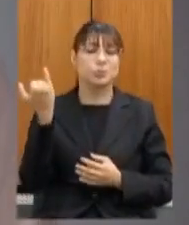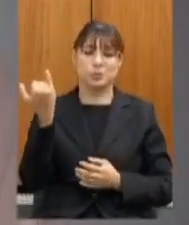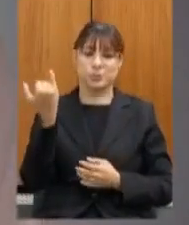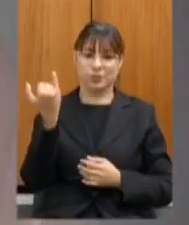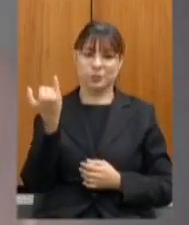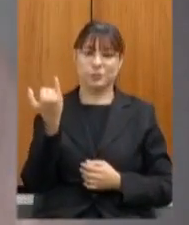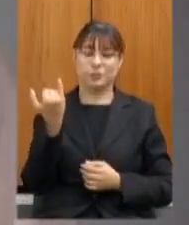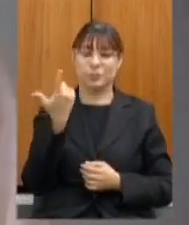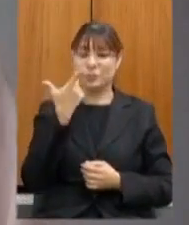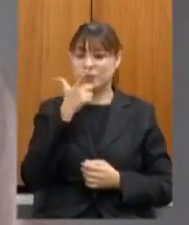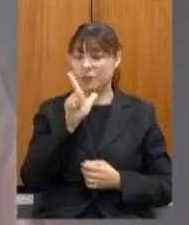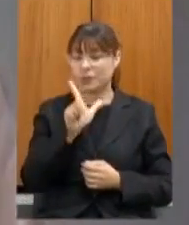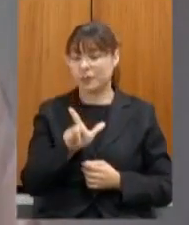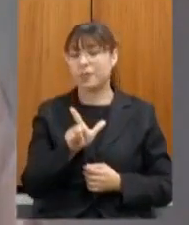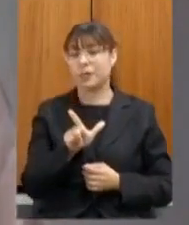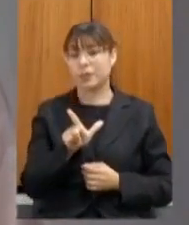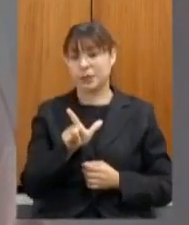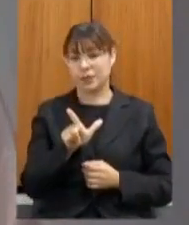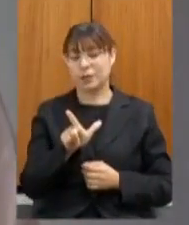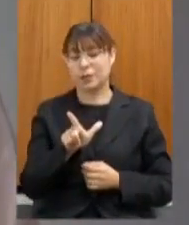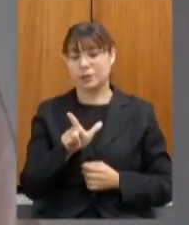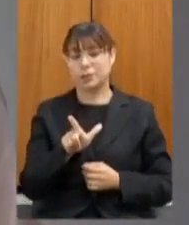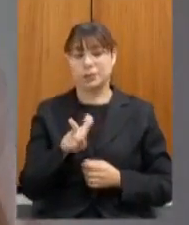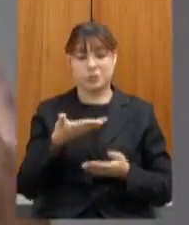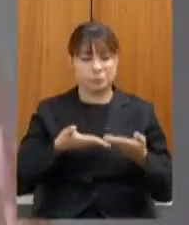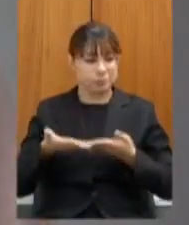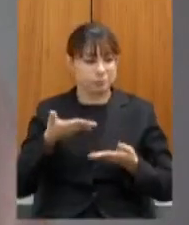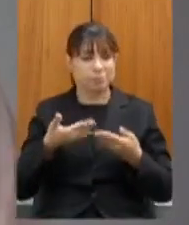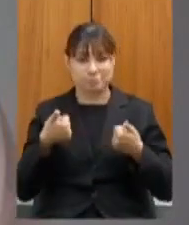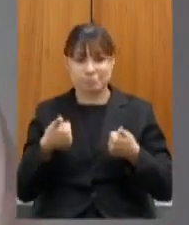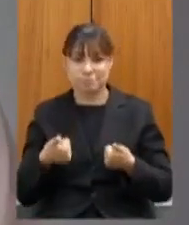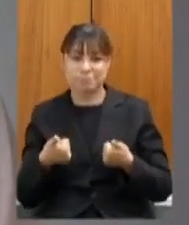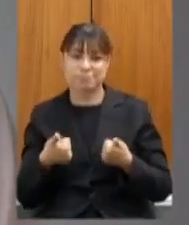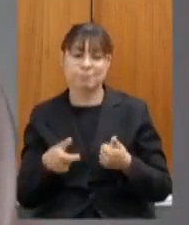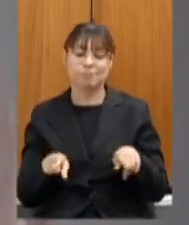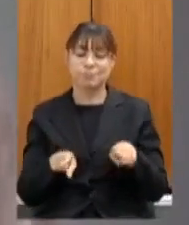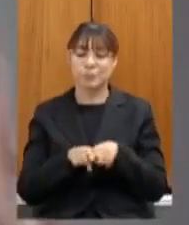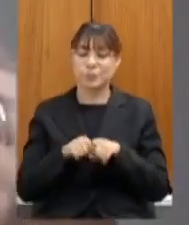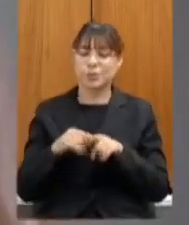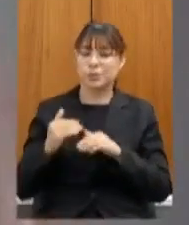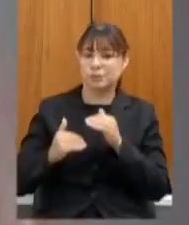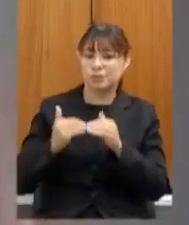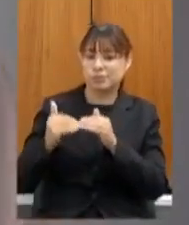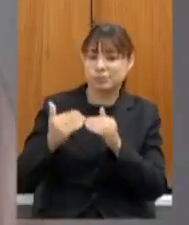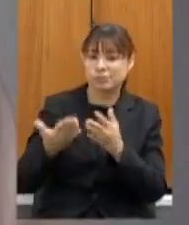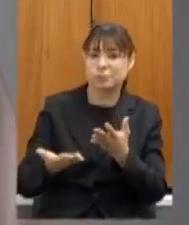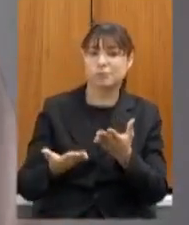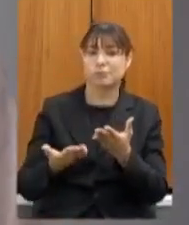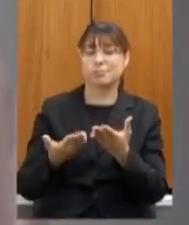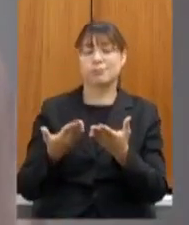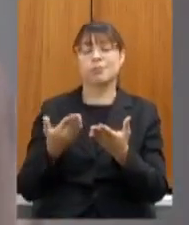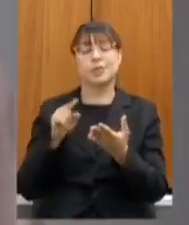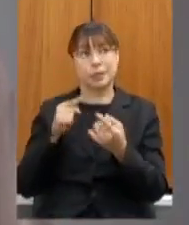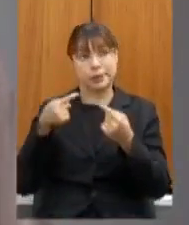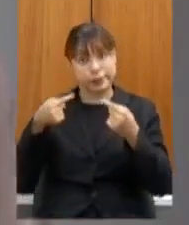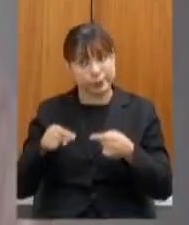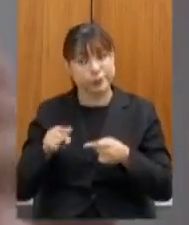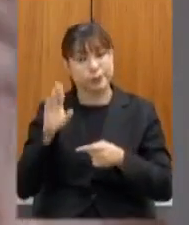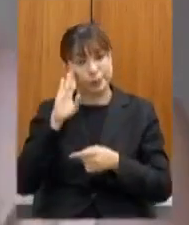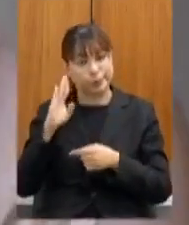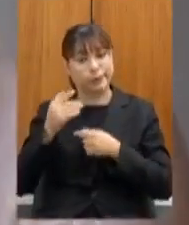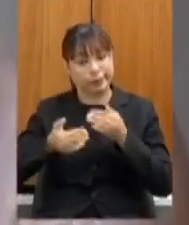conseguir colher esses frutos da consulta e que a gente consiga caminhar que mais uma vez digo esse é grande desafio